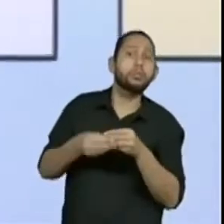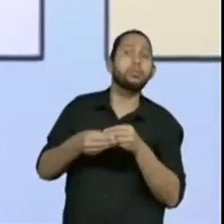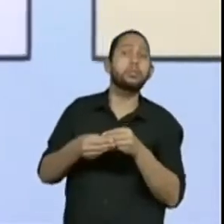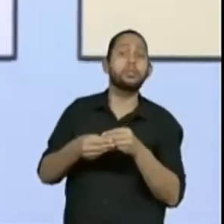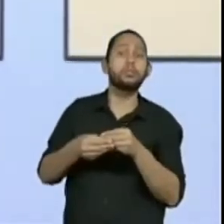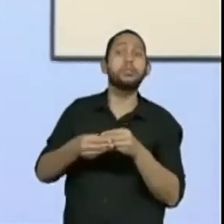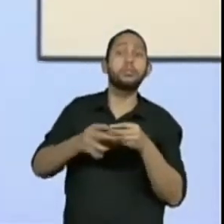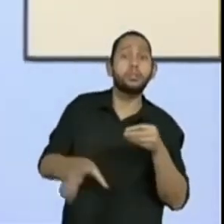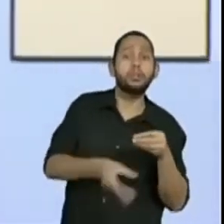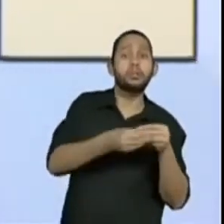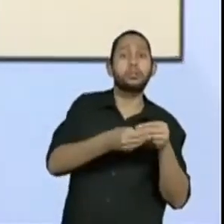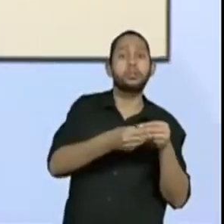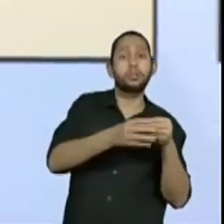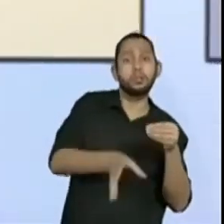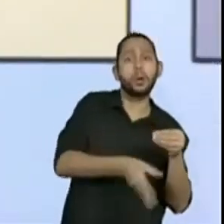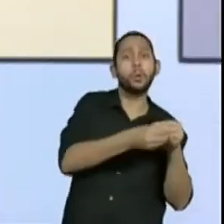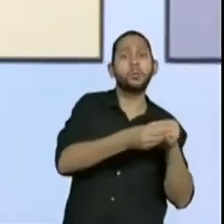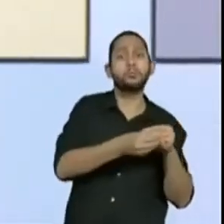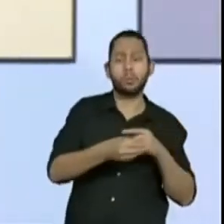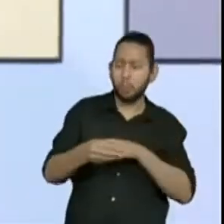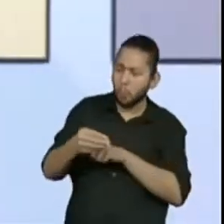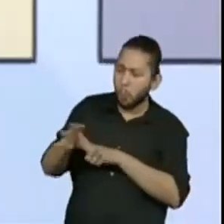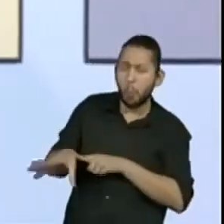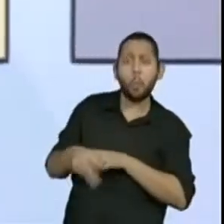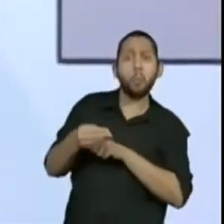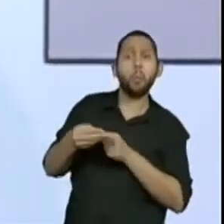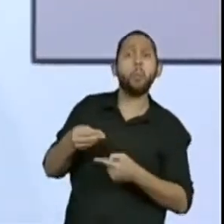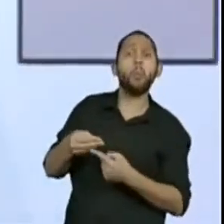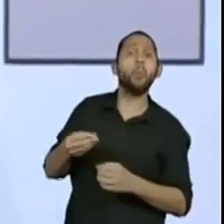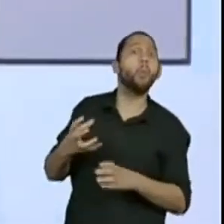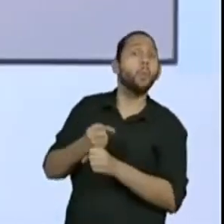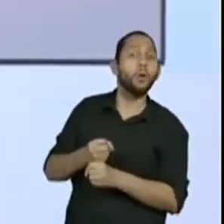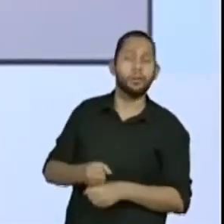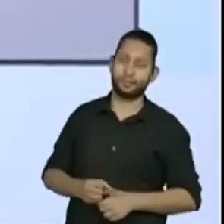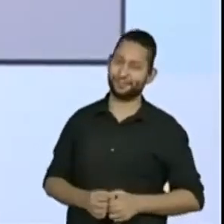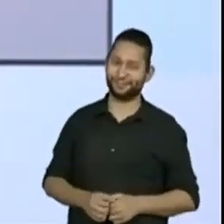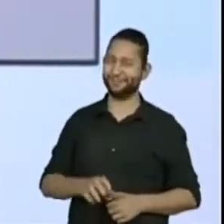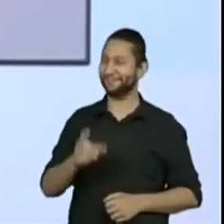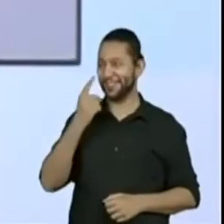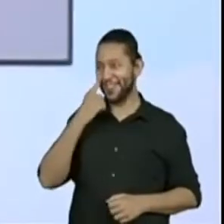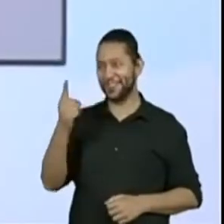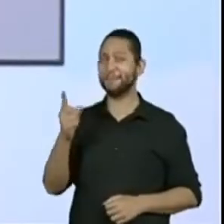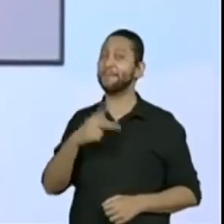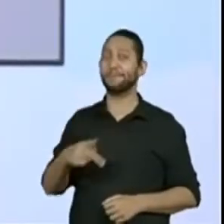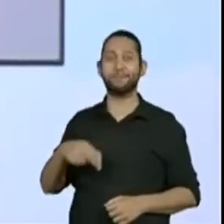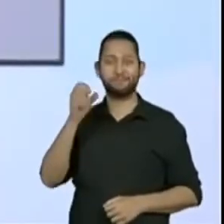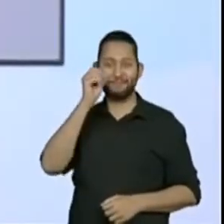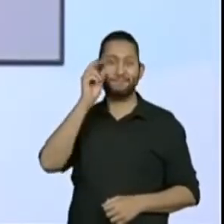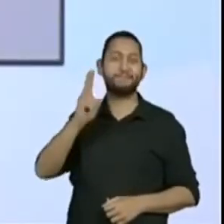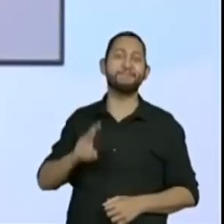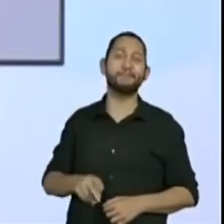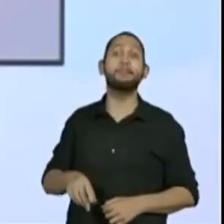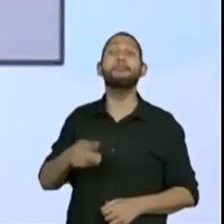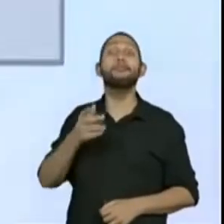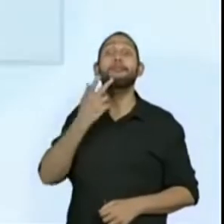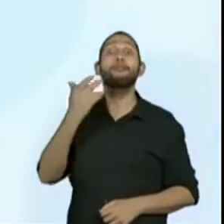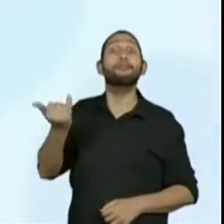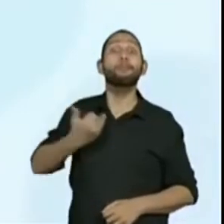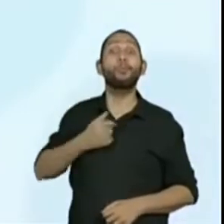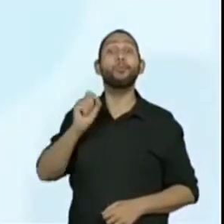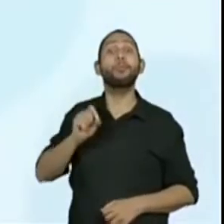essa sequência? Olha, a professora Leny falou que é a tabuada dos 5. E aí? De quanto em quanto, hein, galera?